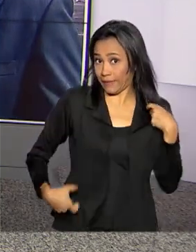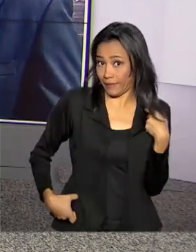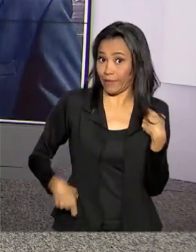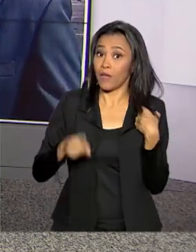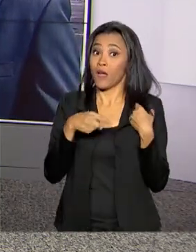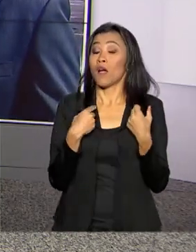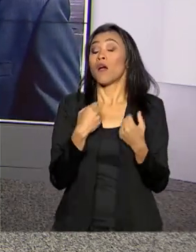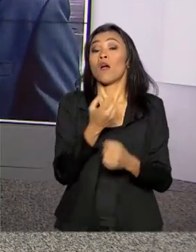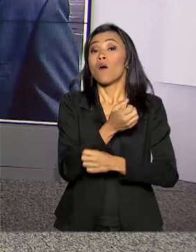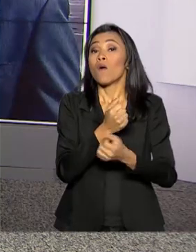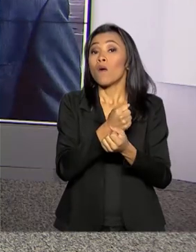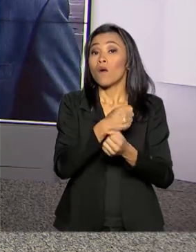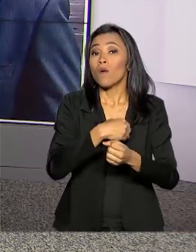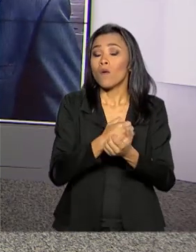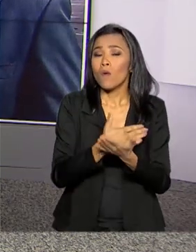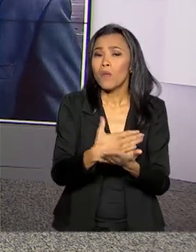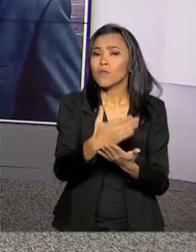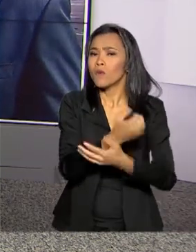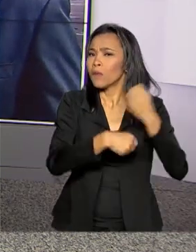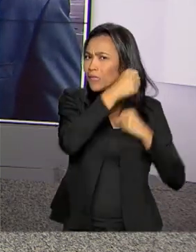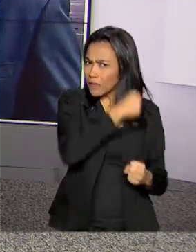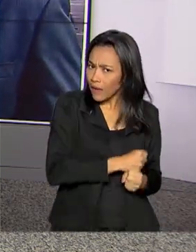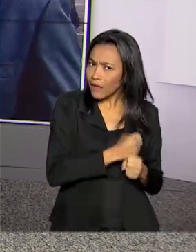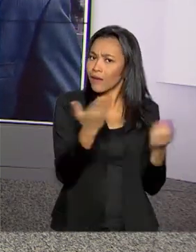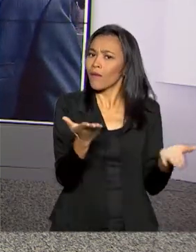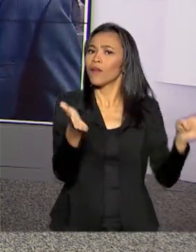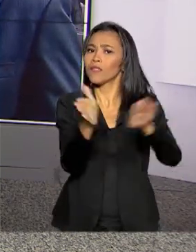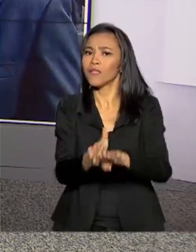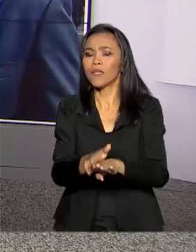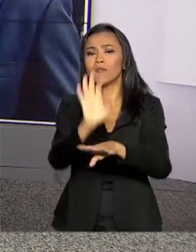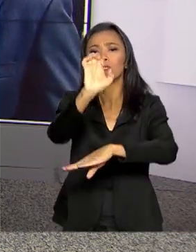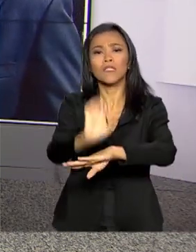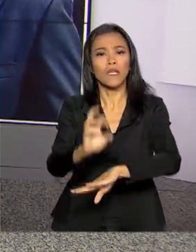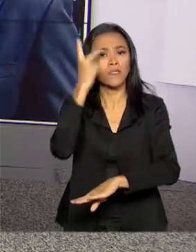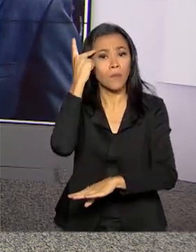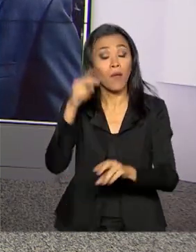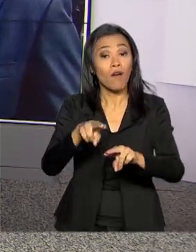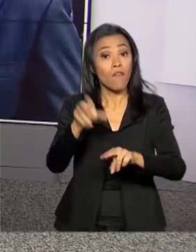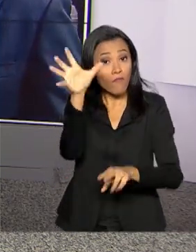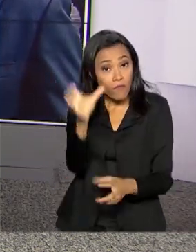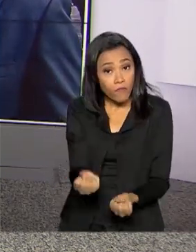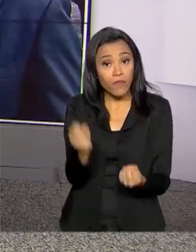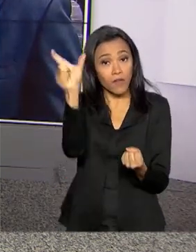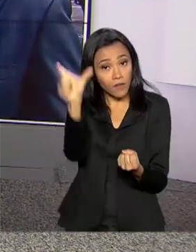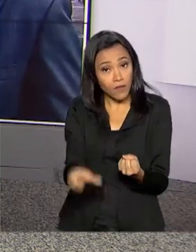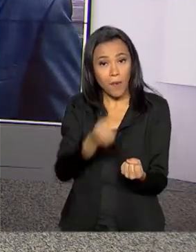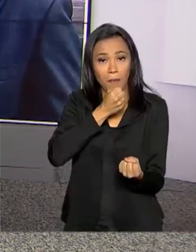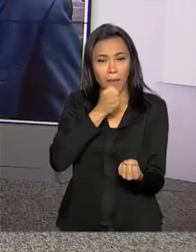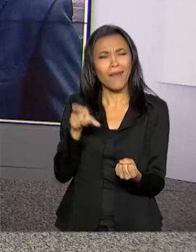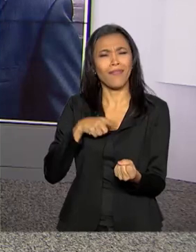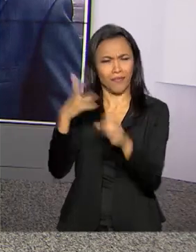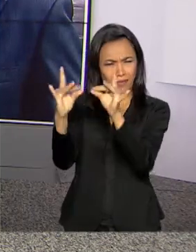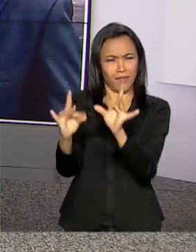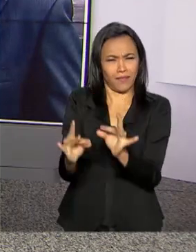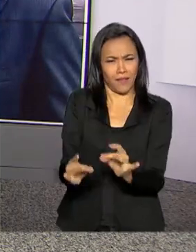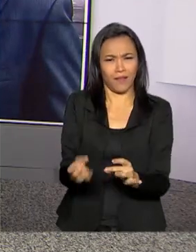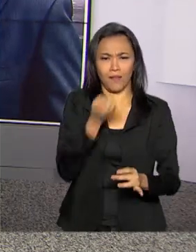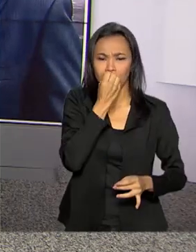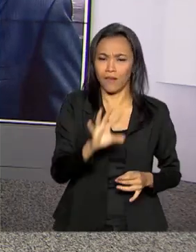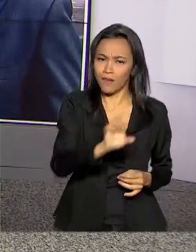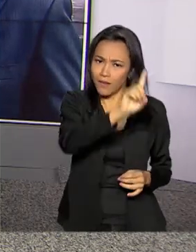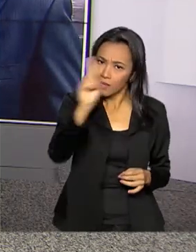Paraná e agora chegou a São Paulo. Por isso, a gente vai conversar agora com o Ricardo Ferraz, que tem os detalhes. Oi, Ricardo, bom dia.